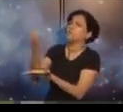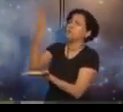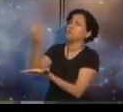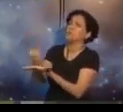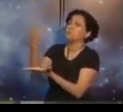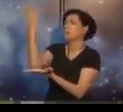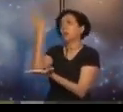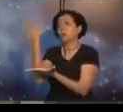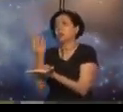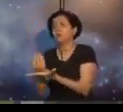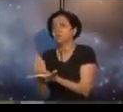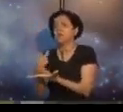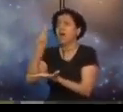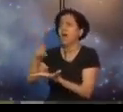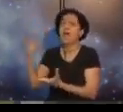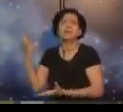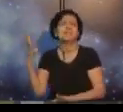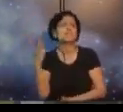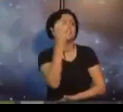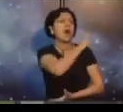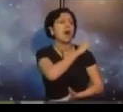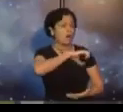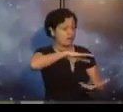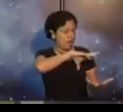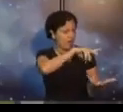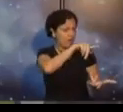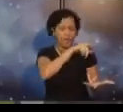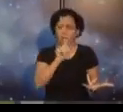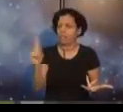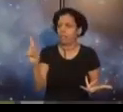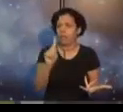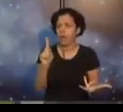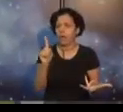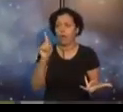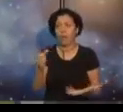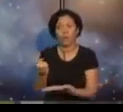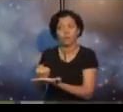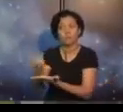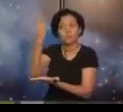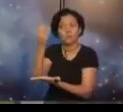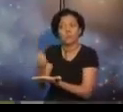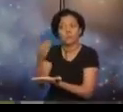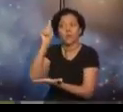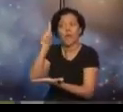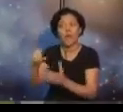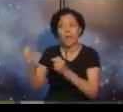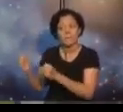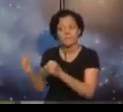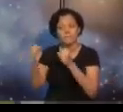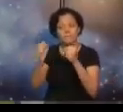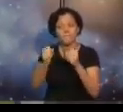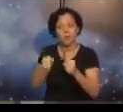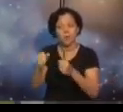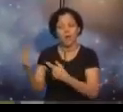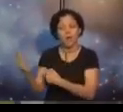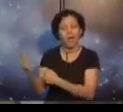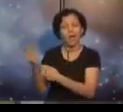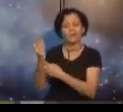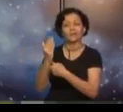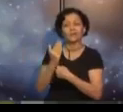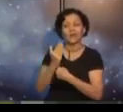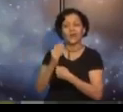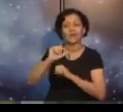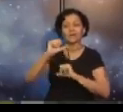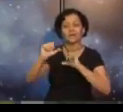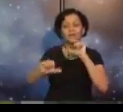ele diz que o Espiritismo, é o poderoso auxiliar nas transformações sociais, que se fazem por si mesmas.